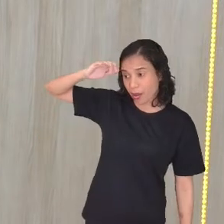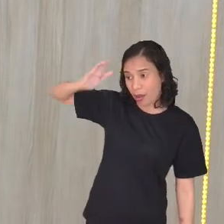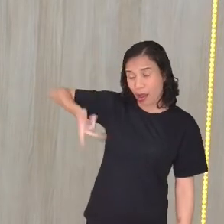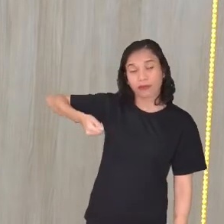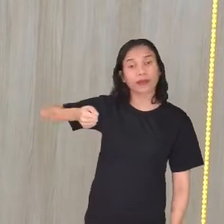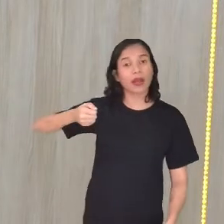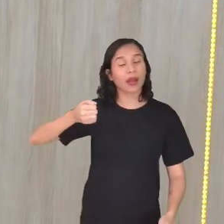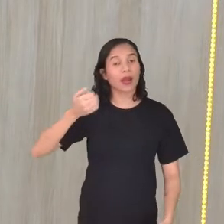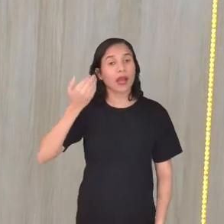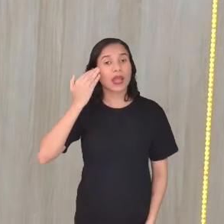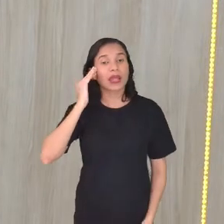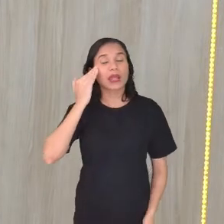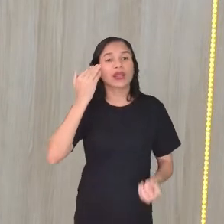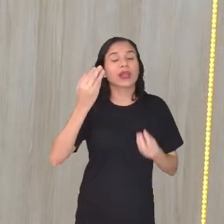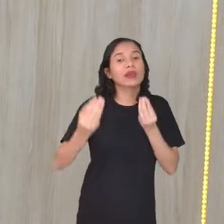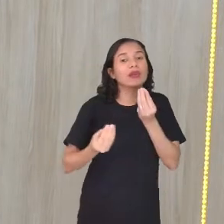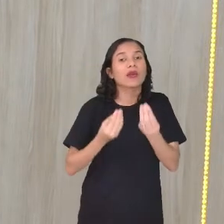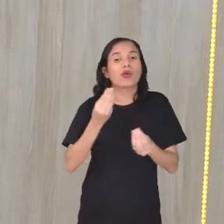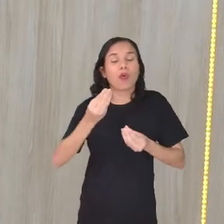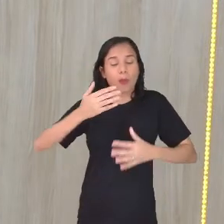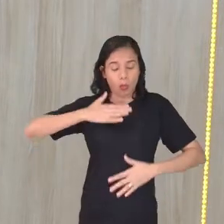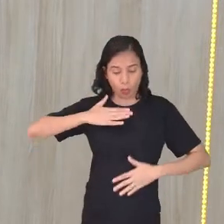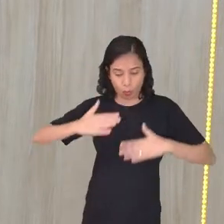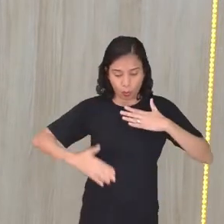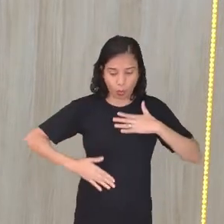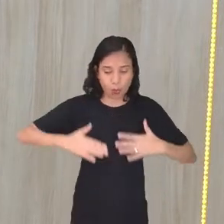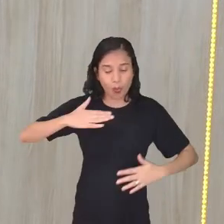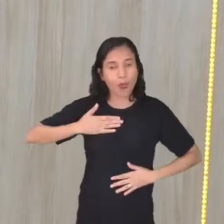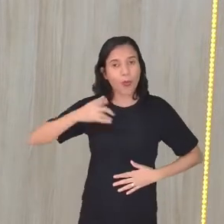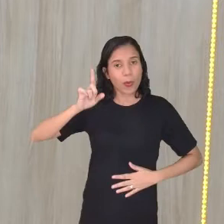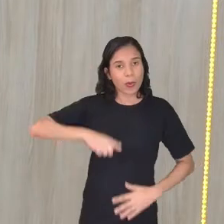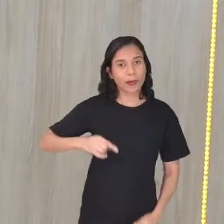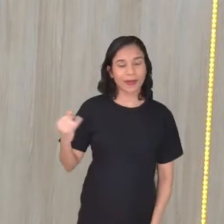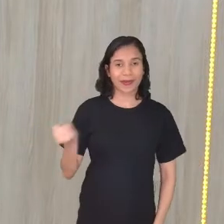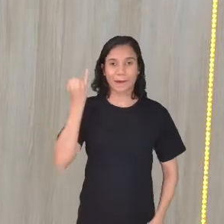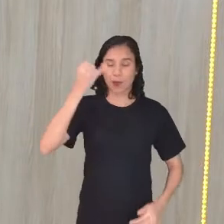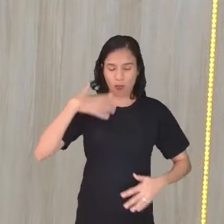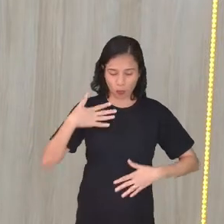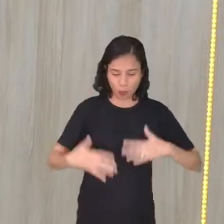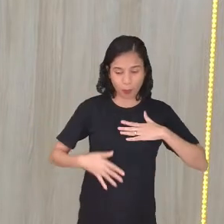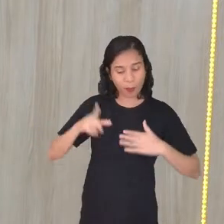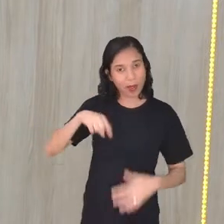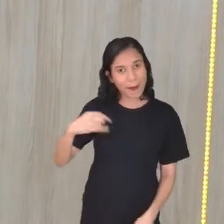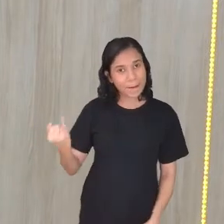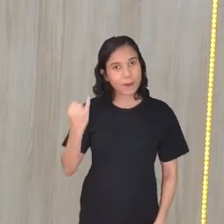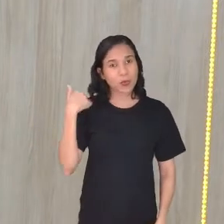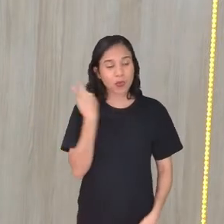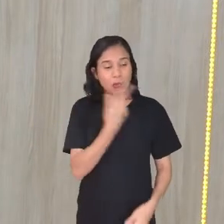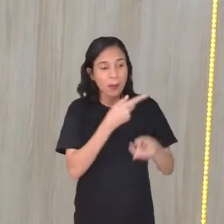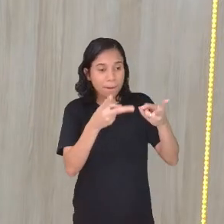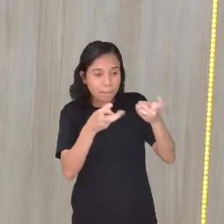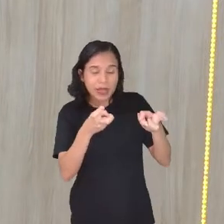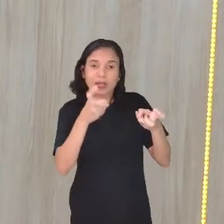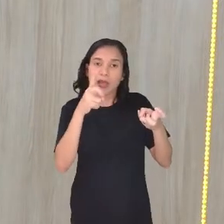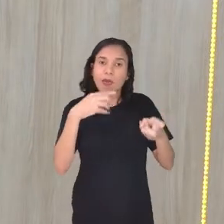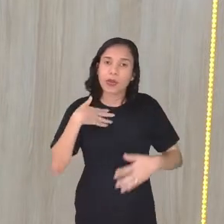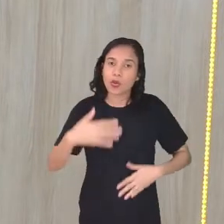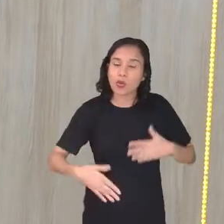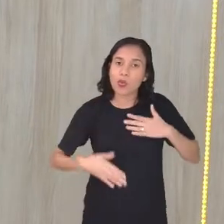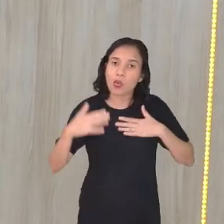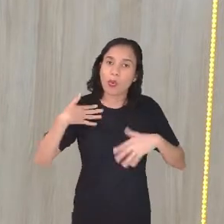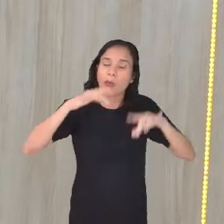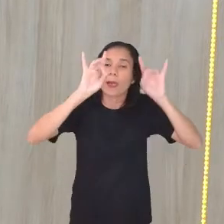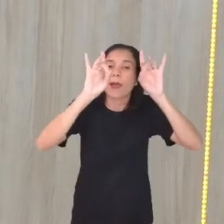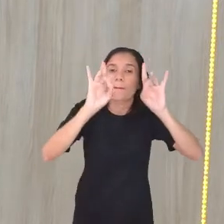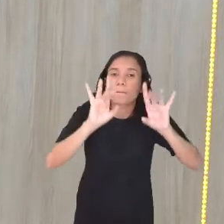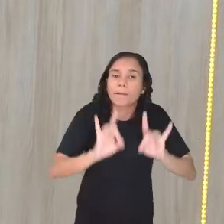Eles entendem a questão do corpo, né? Que é tão importante o corpo, eles entendem como sagrado, né? Por isso que